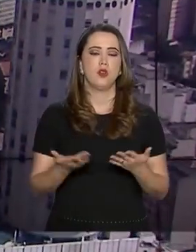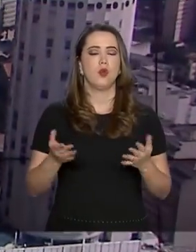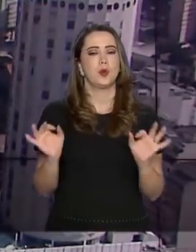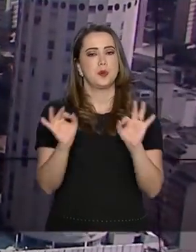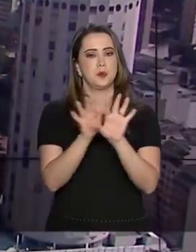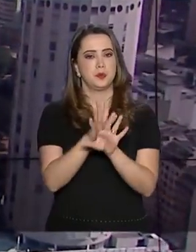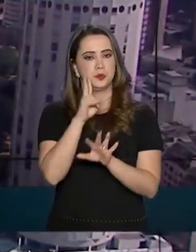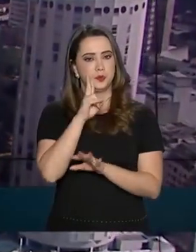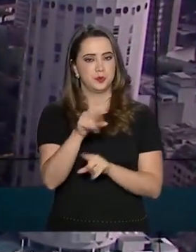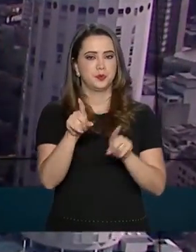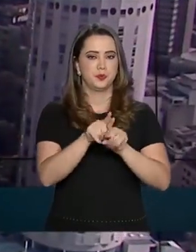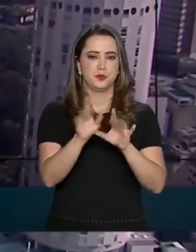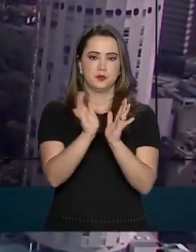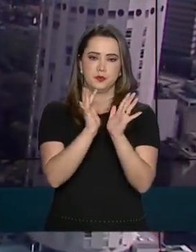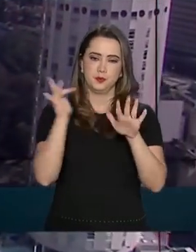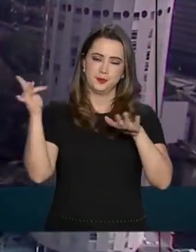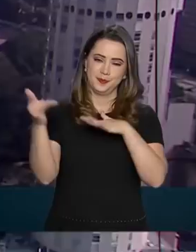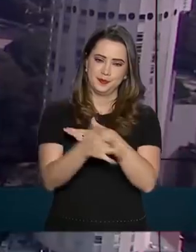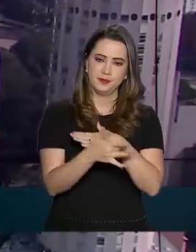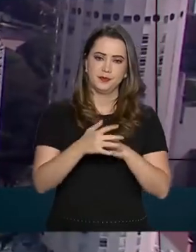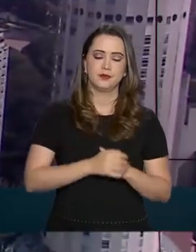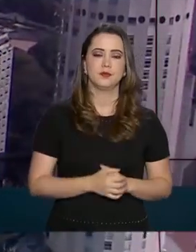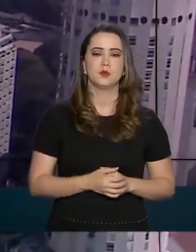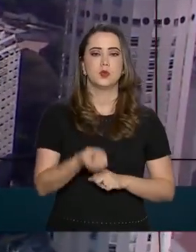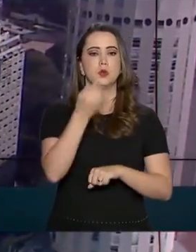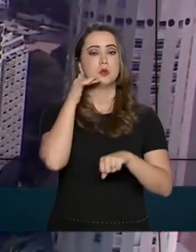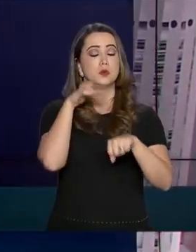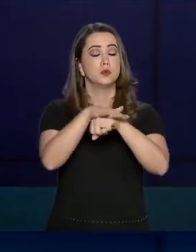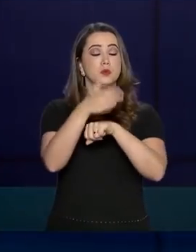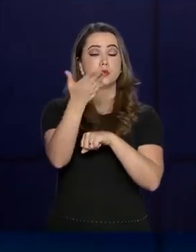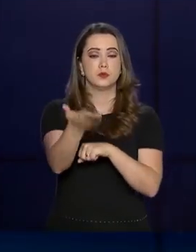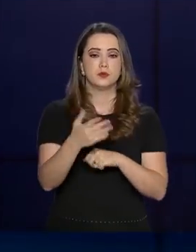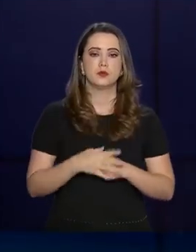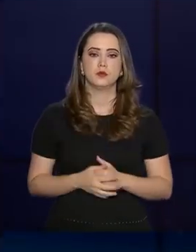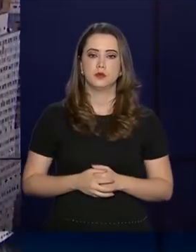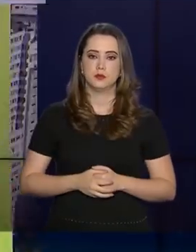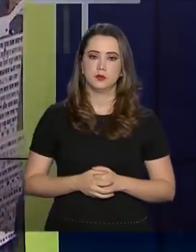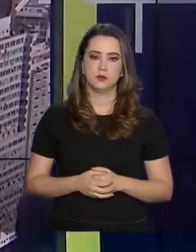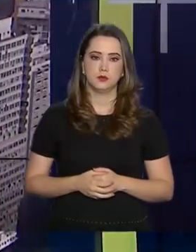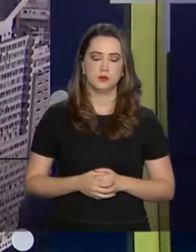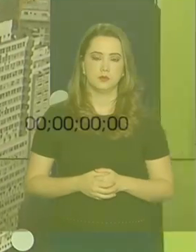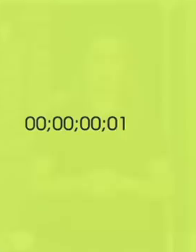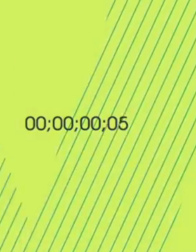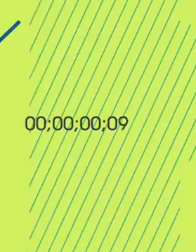por aqui. Acompanhe a gente também pelas nossas redes sociais. Uma boa noite para você.